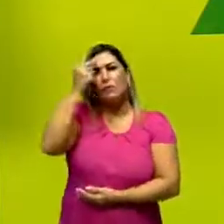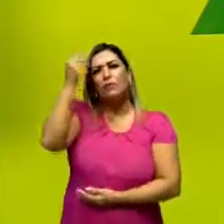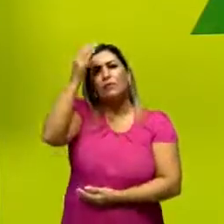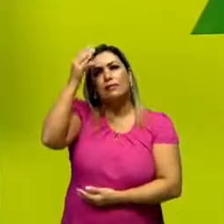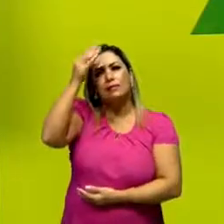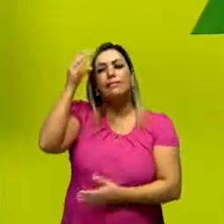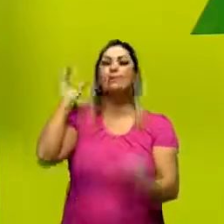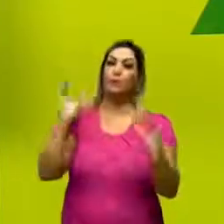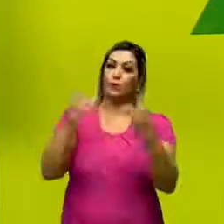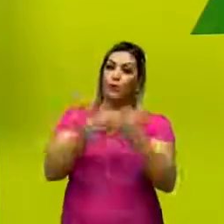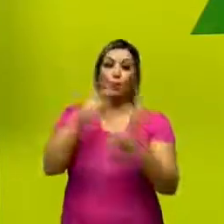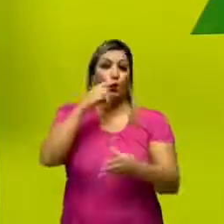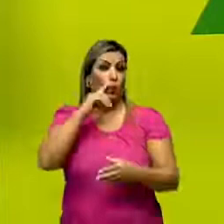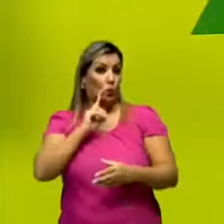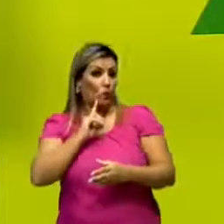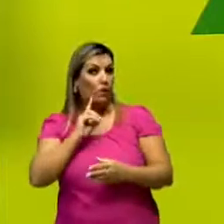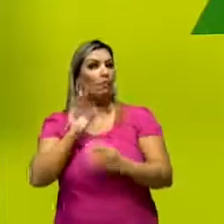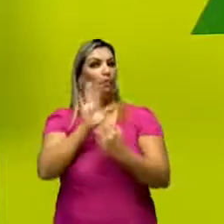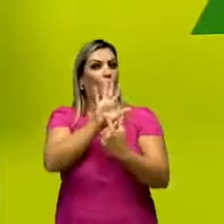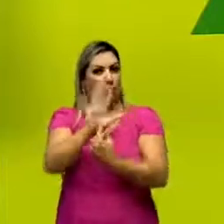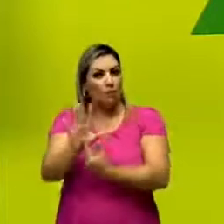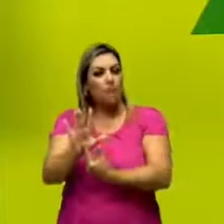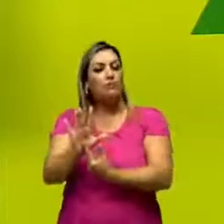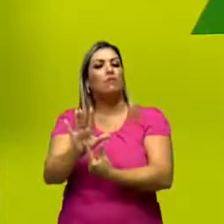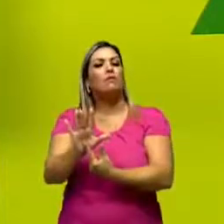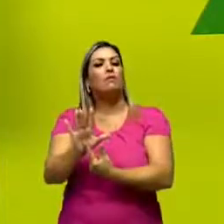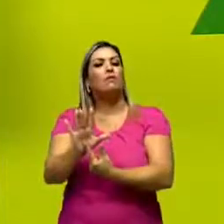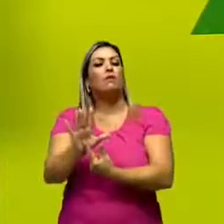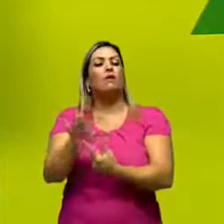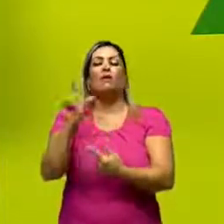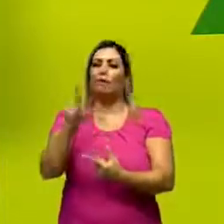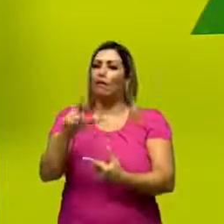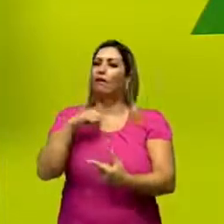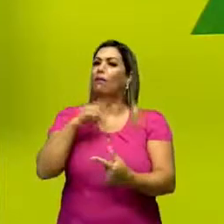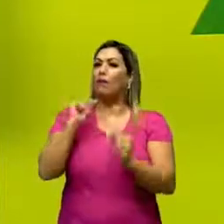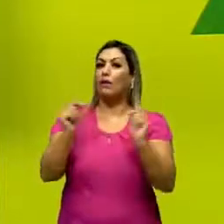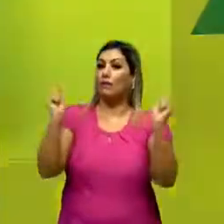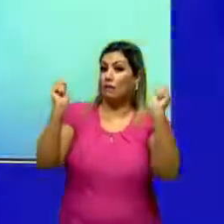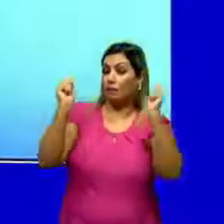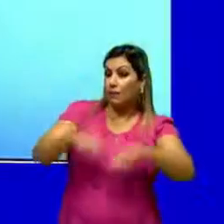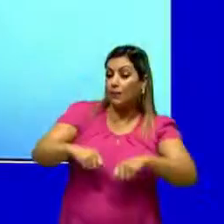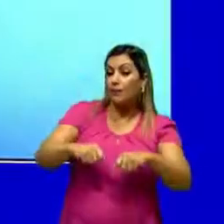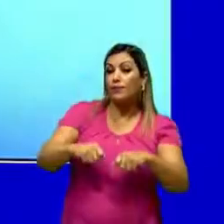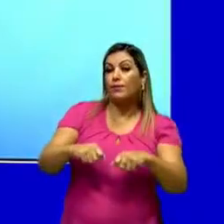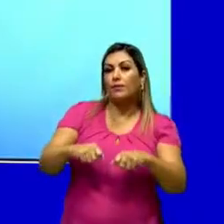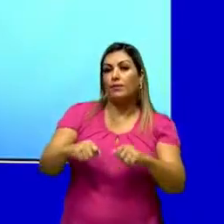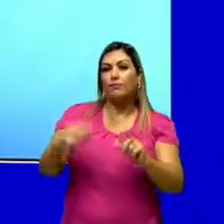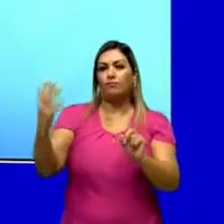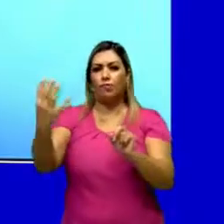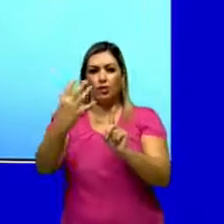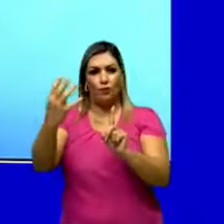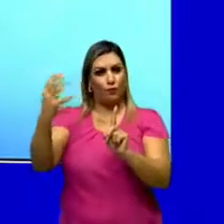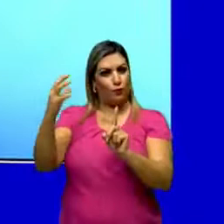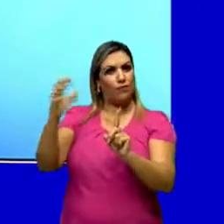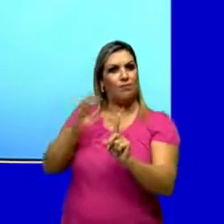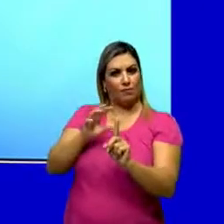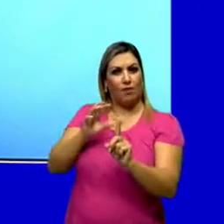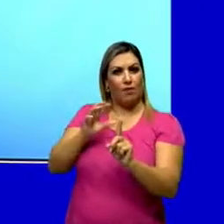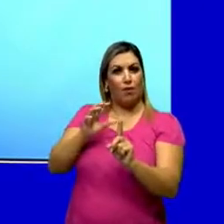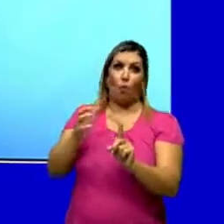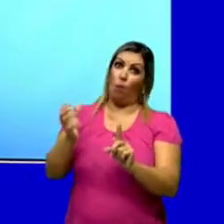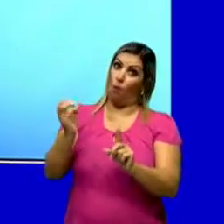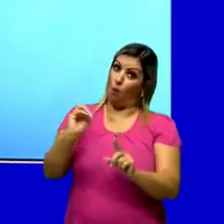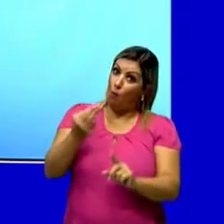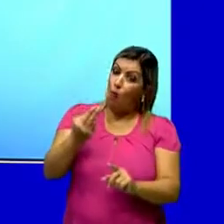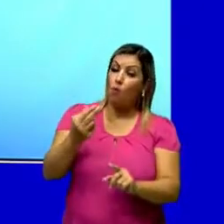coletiva, o Durkheim vai apresentar para a gente como sendo algo capaz de coagir ou constranger